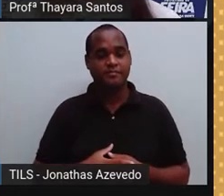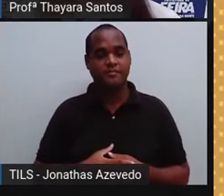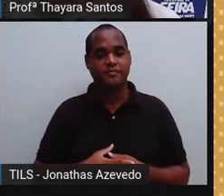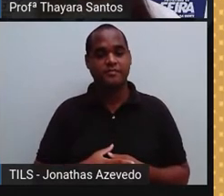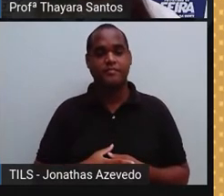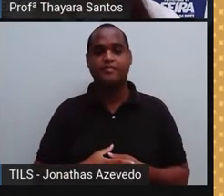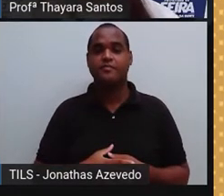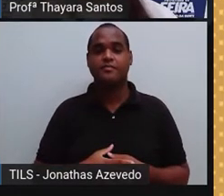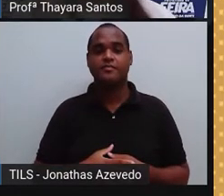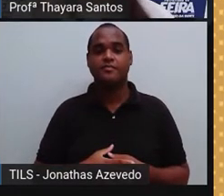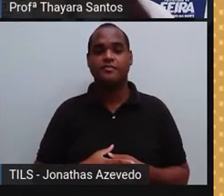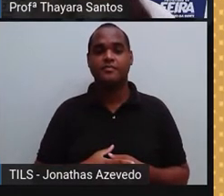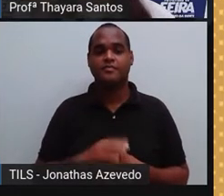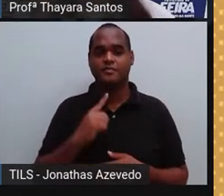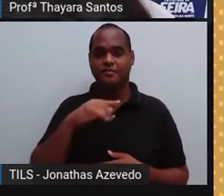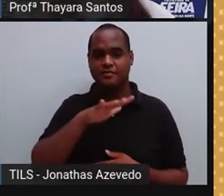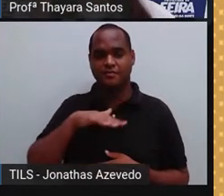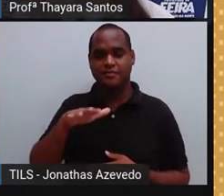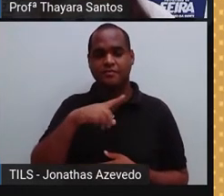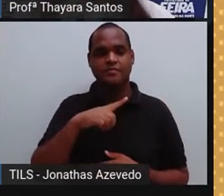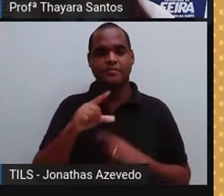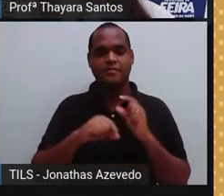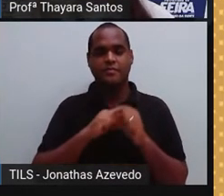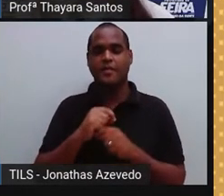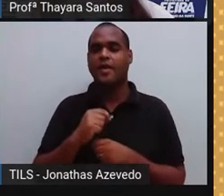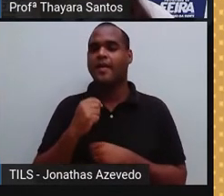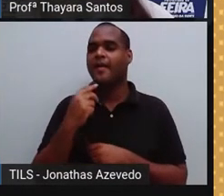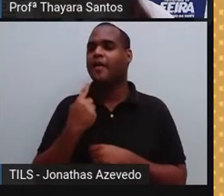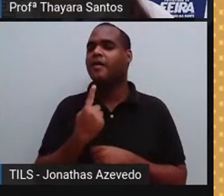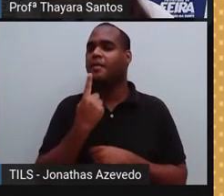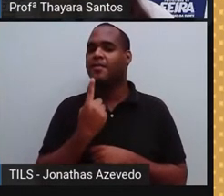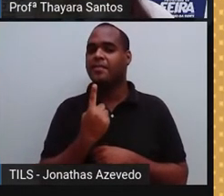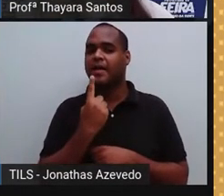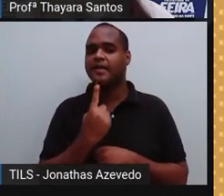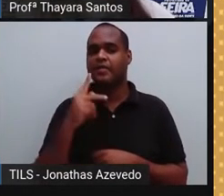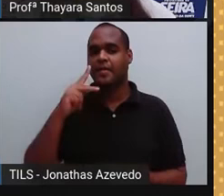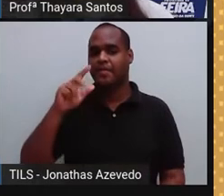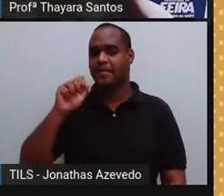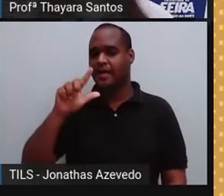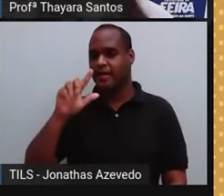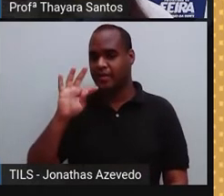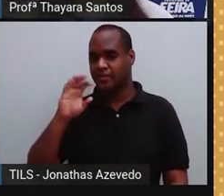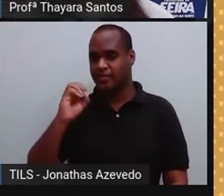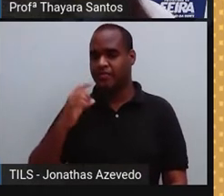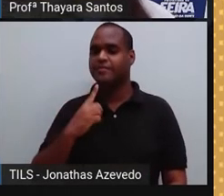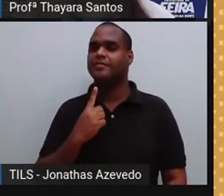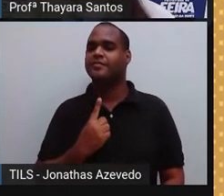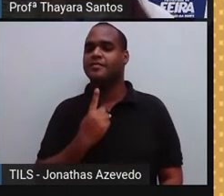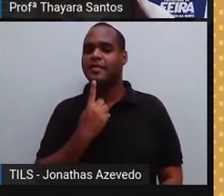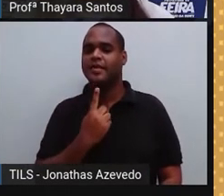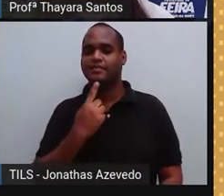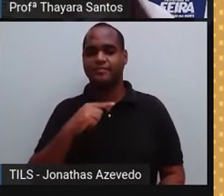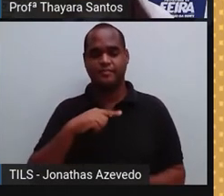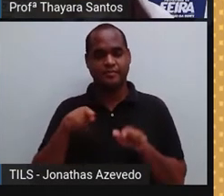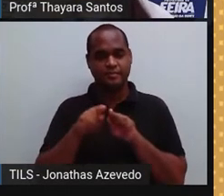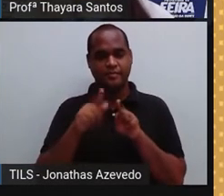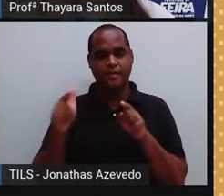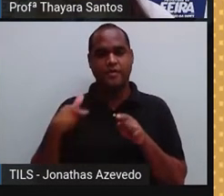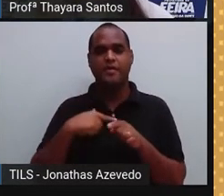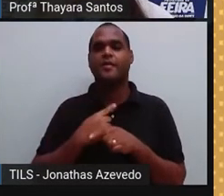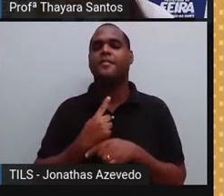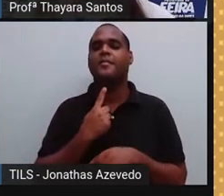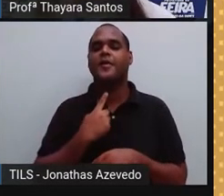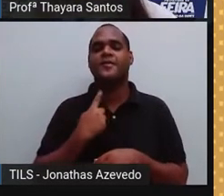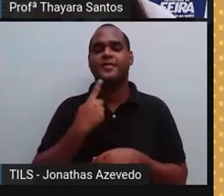região que a gente chama de palato da nossa boca, que é o céu da boca. Também pode estar na faringe,